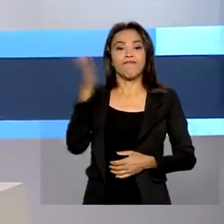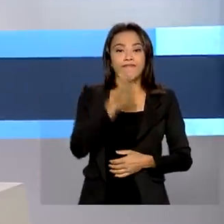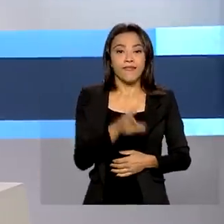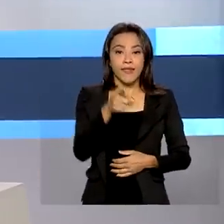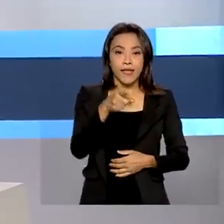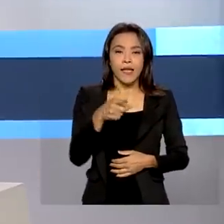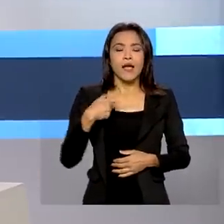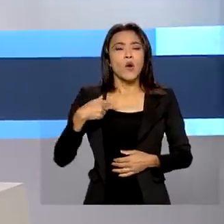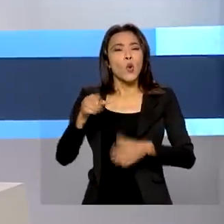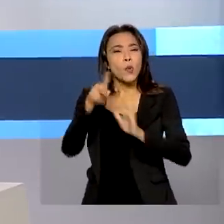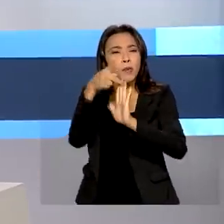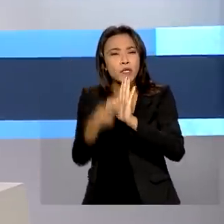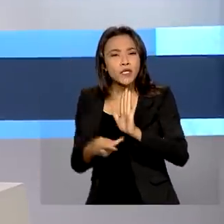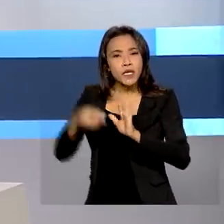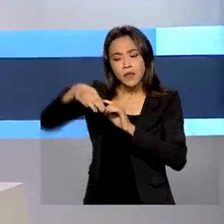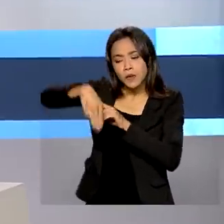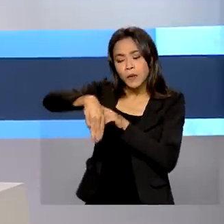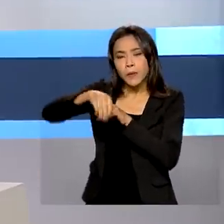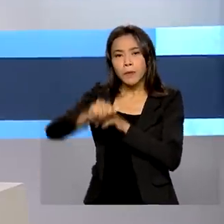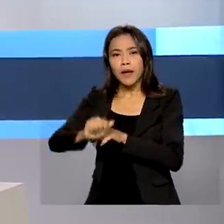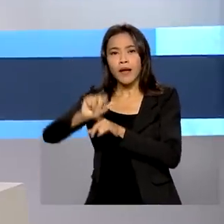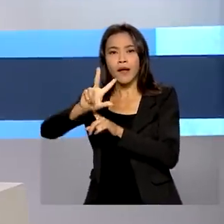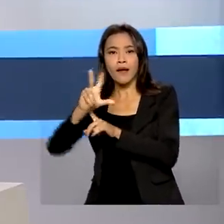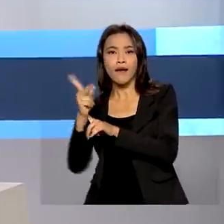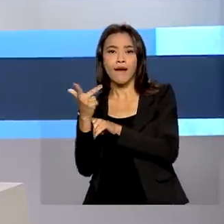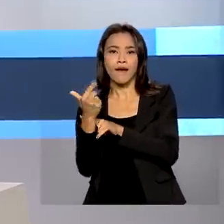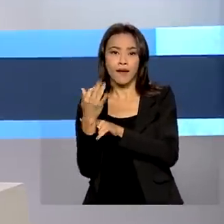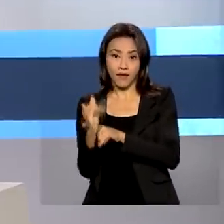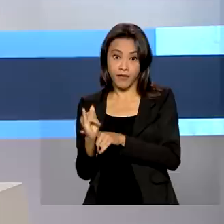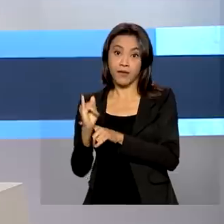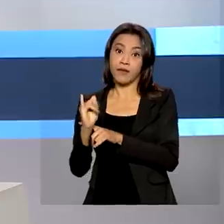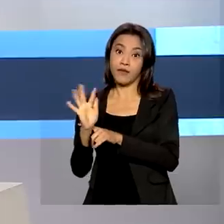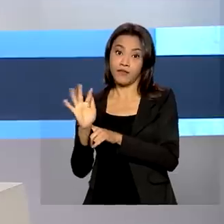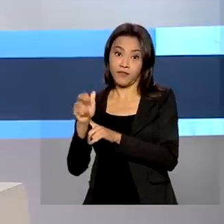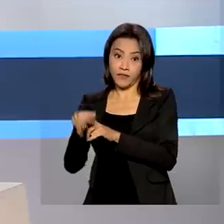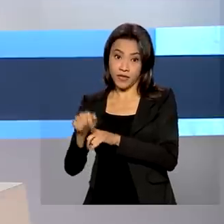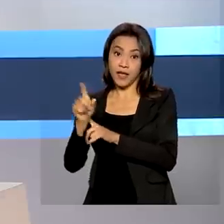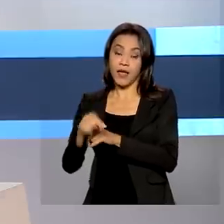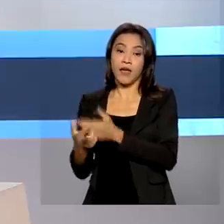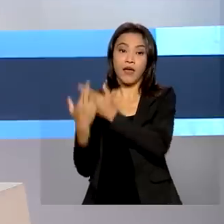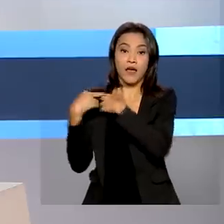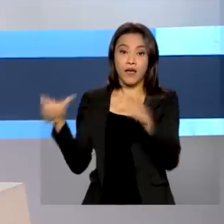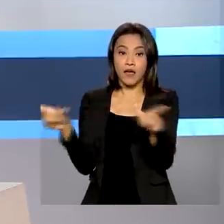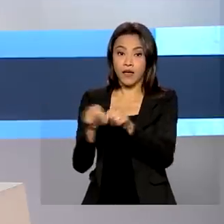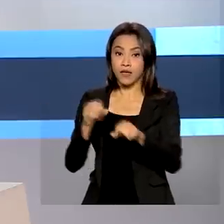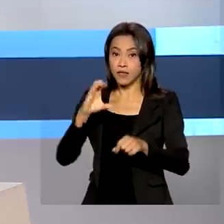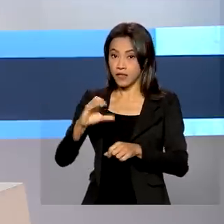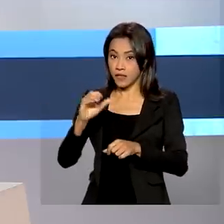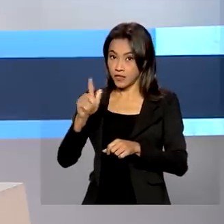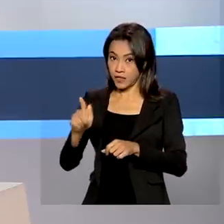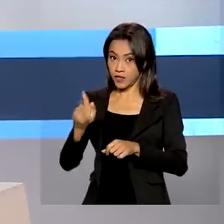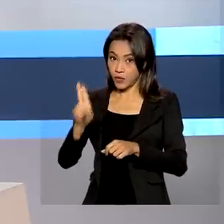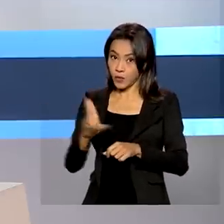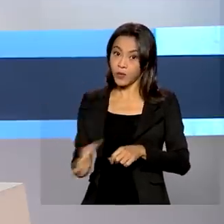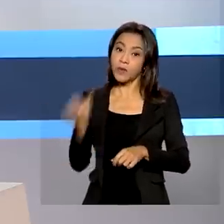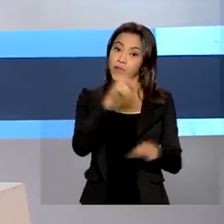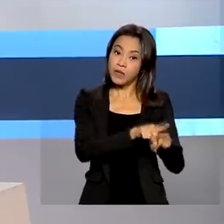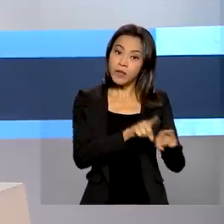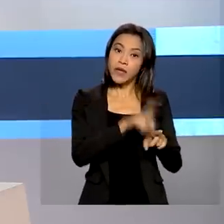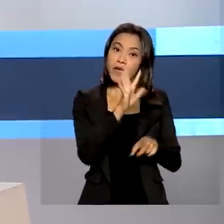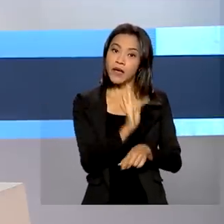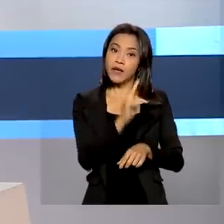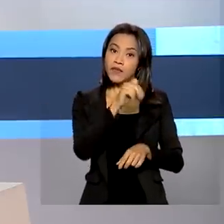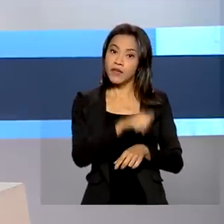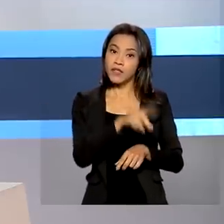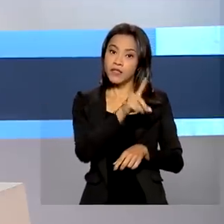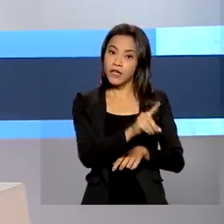prestação de contas, é uma parceria da Controladoria Geral da União e do Fundo Nacional de Desenvolvimento da Educação, o FNDE. A